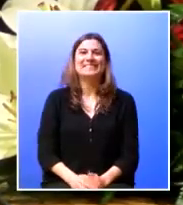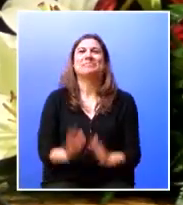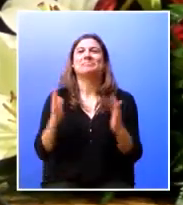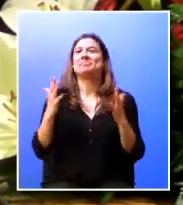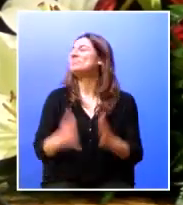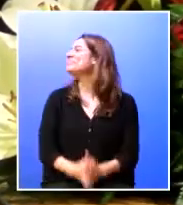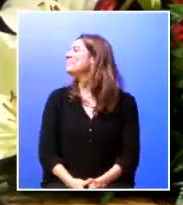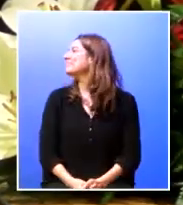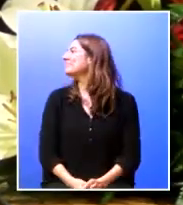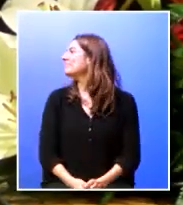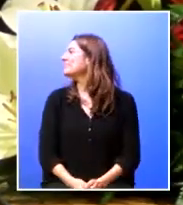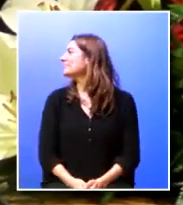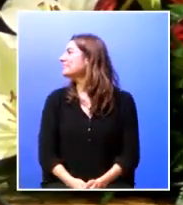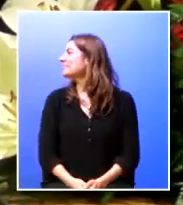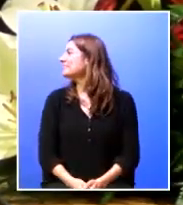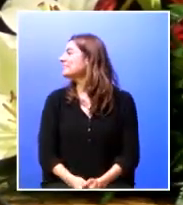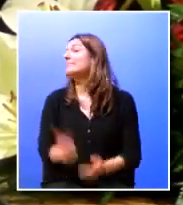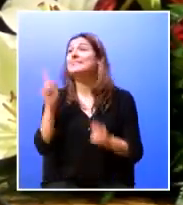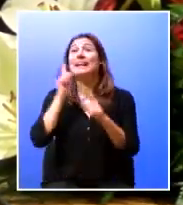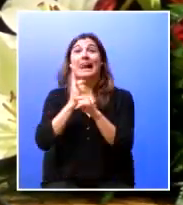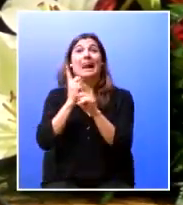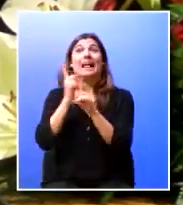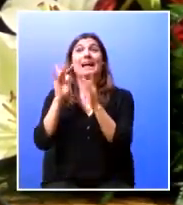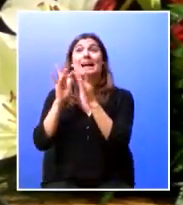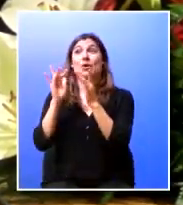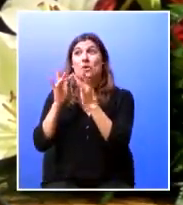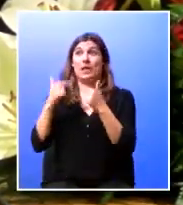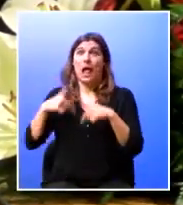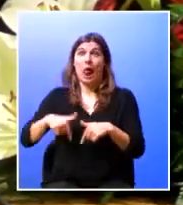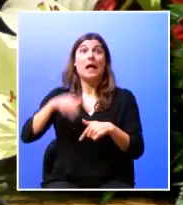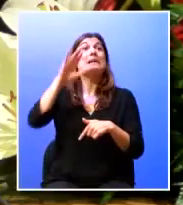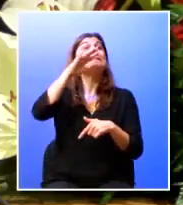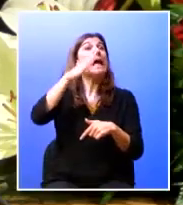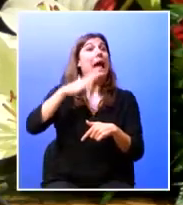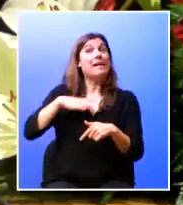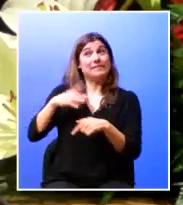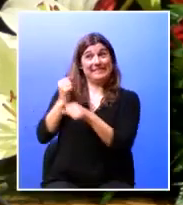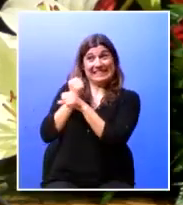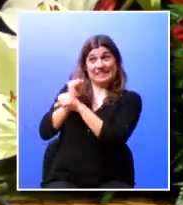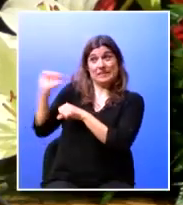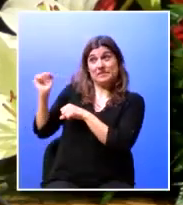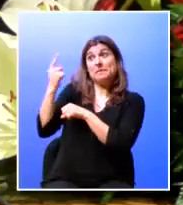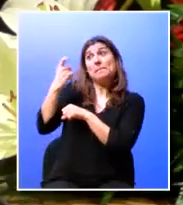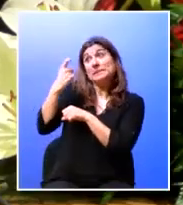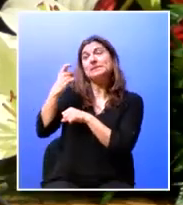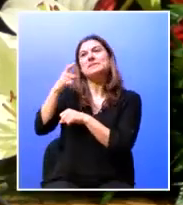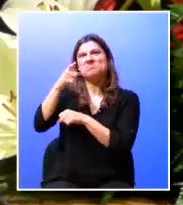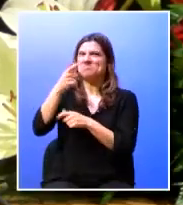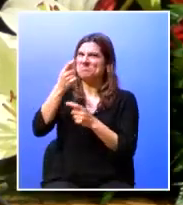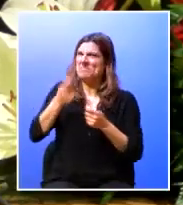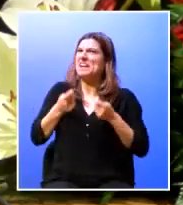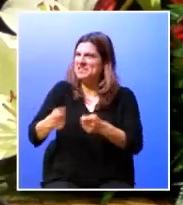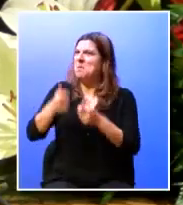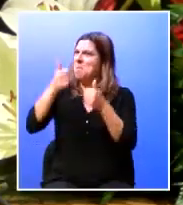nós ficamos com os contactos portanto quem quiser utilizar os serviços deles eu acho que de facto é um bom investimento